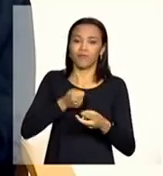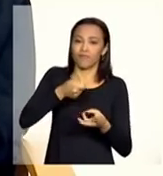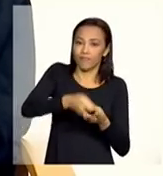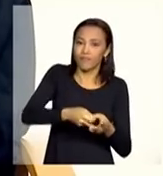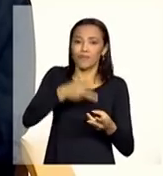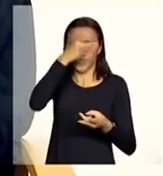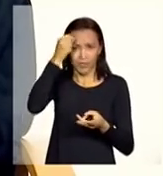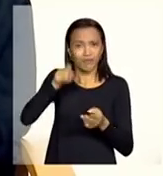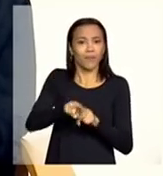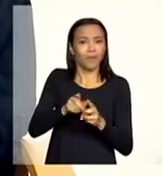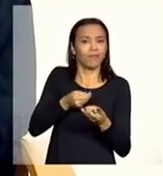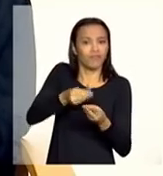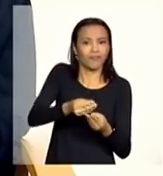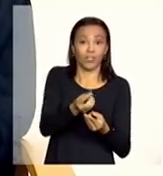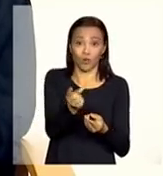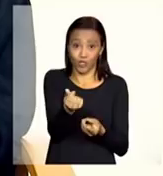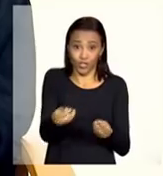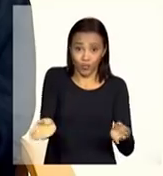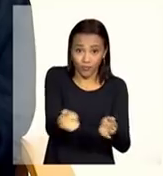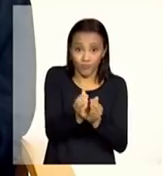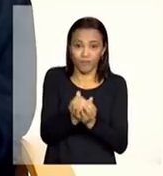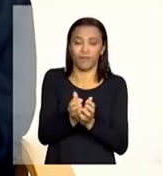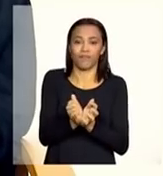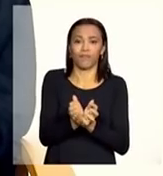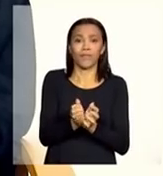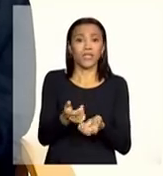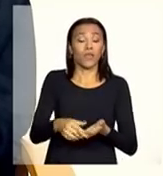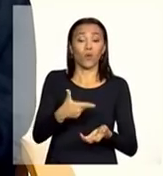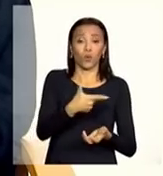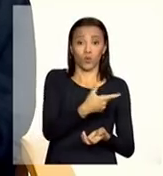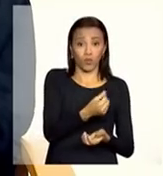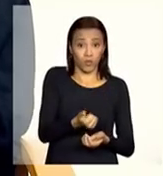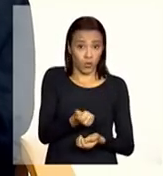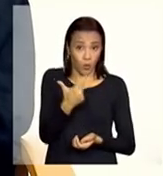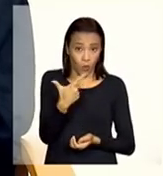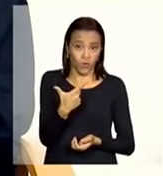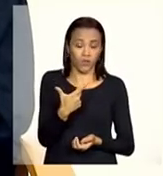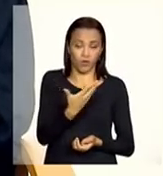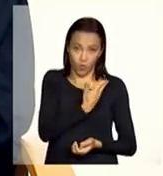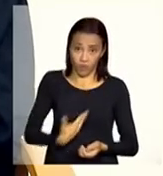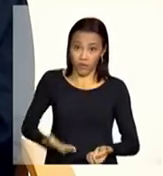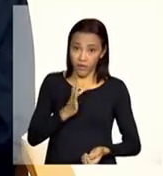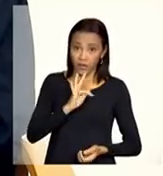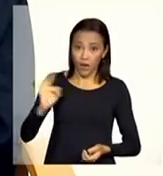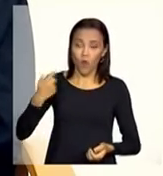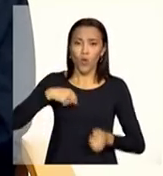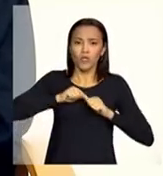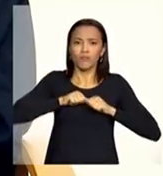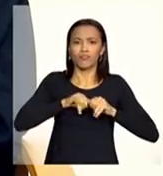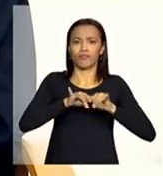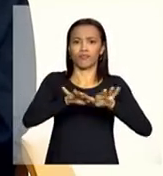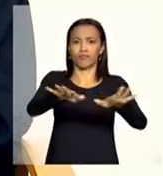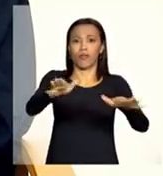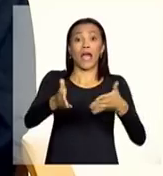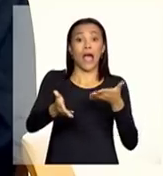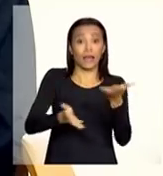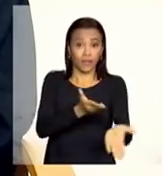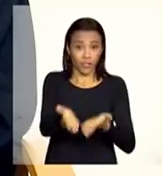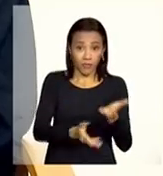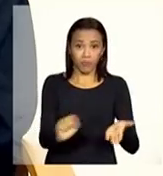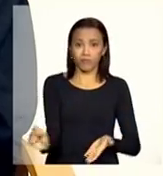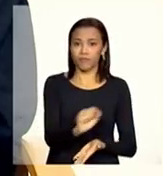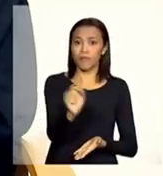financeiro no caso do governo federal em 2012 nós realizamos uma expansão de serviços em 40